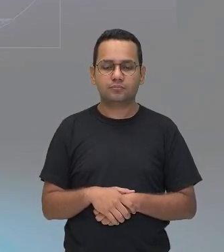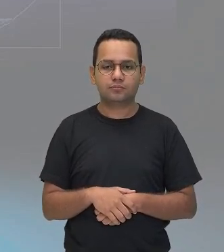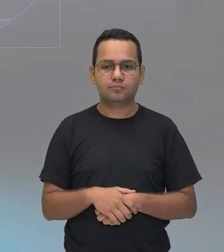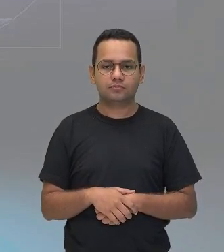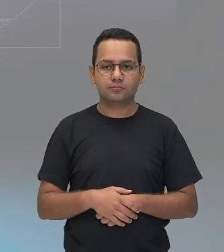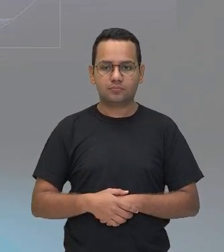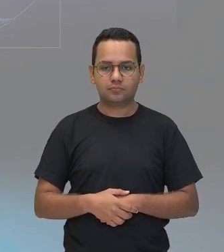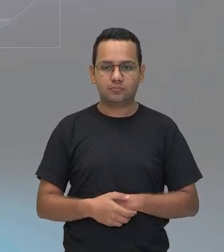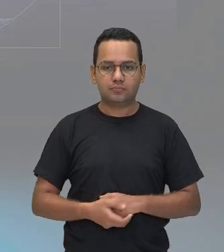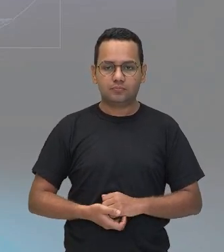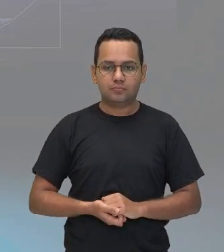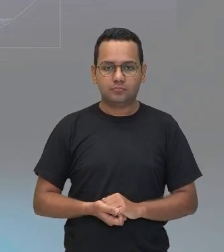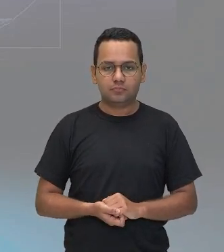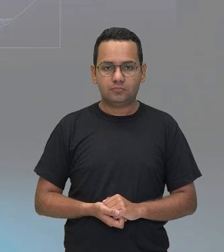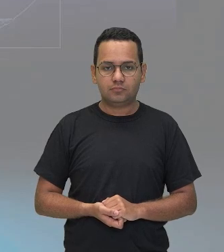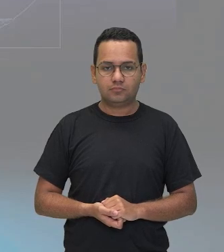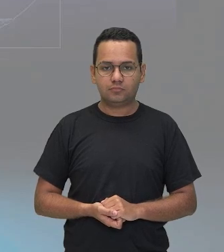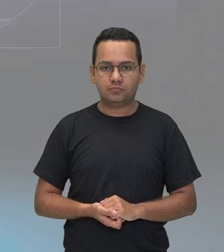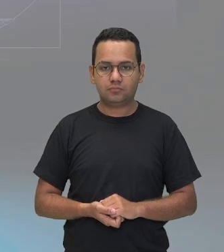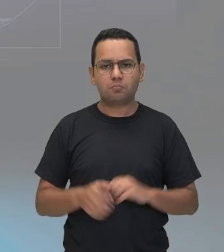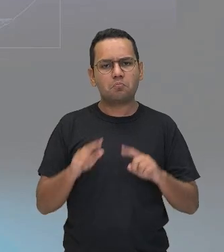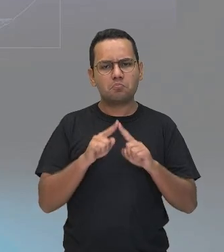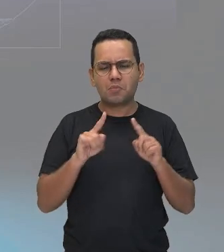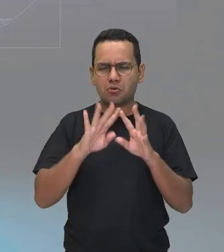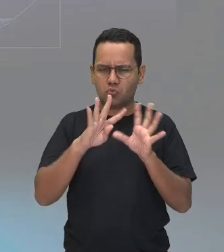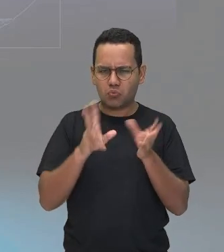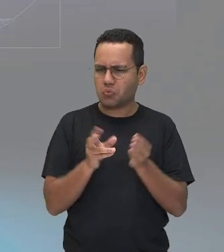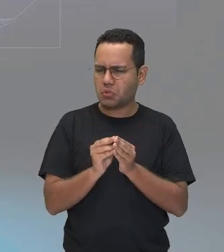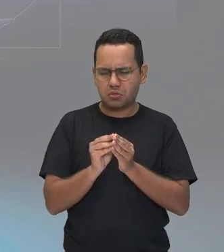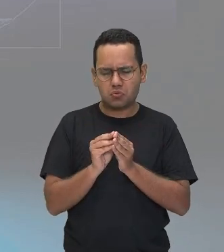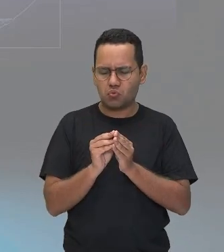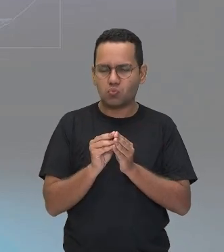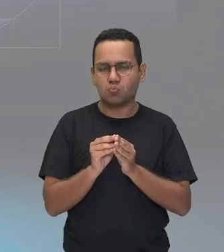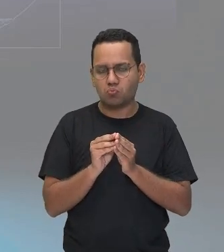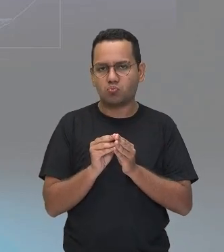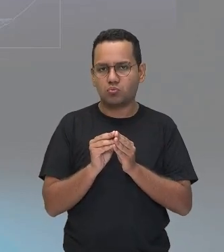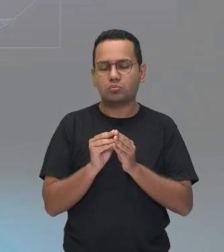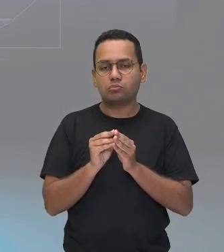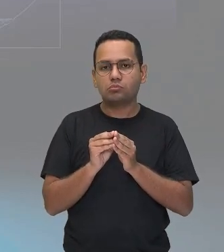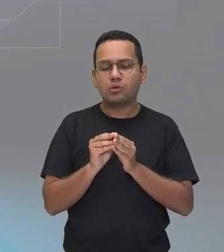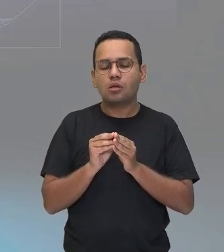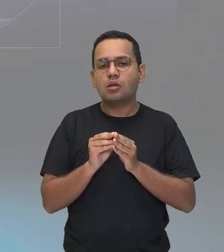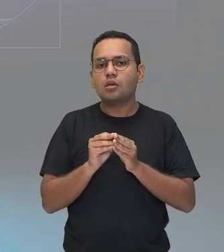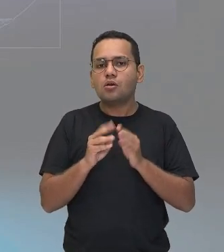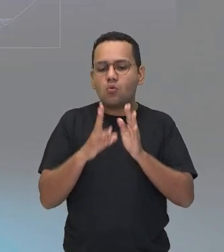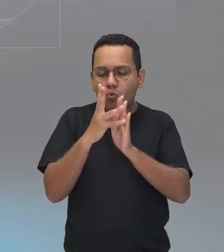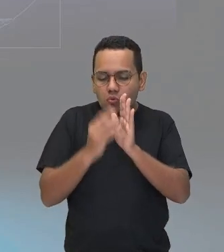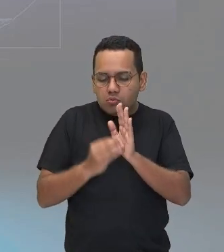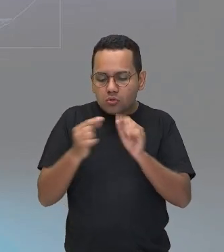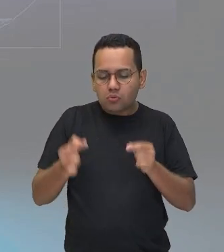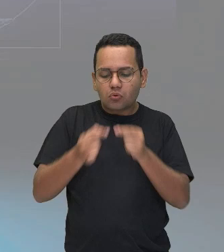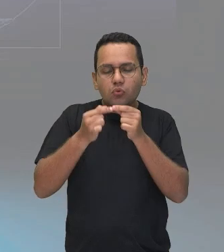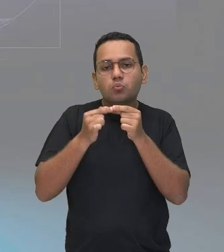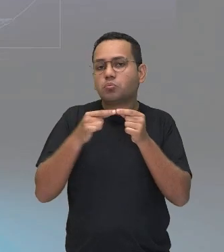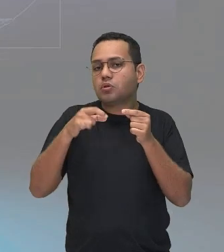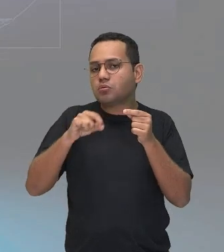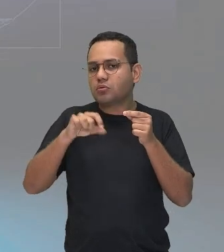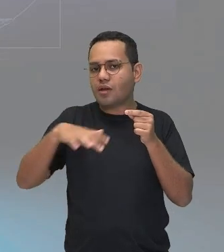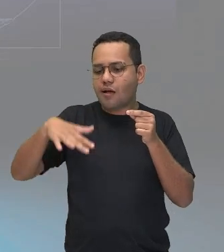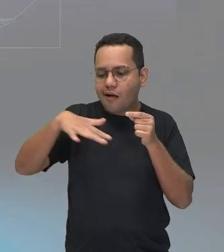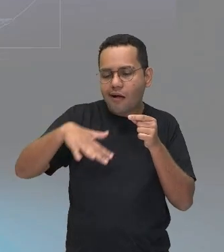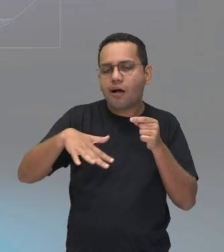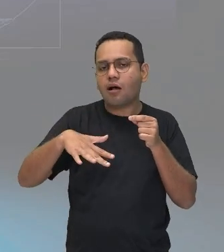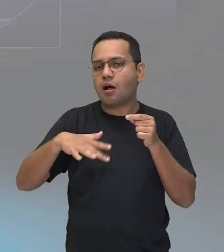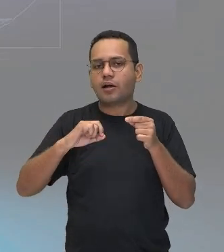ok? Então, isso aí é só um conceito rápido aí, e é onde ela está relacionada, a parte física, com a